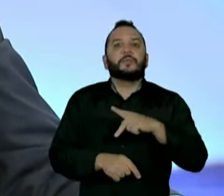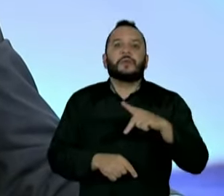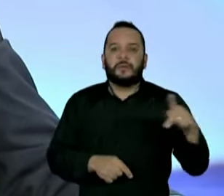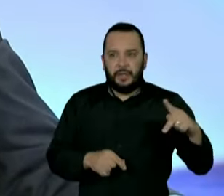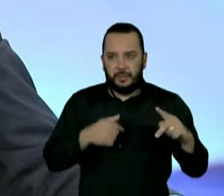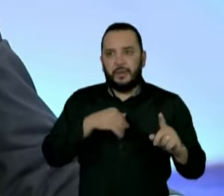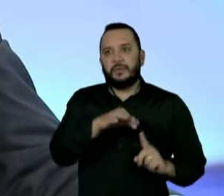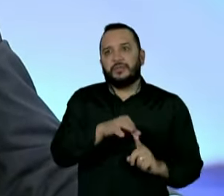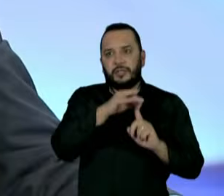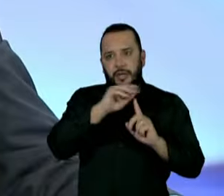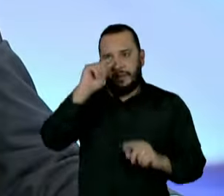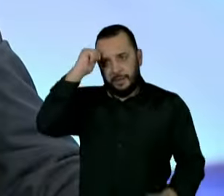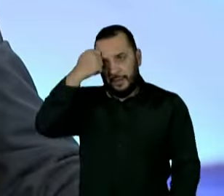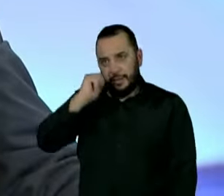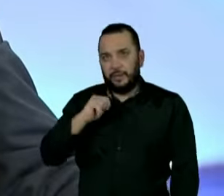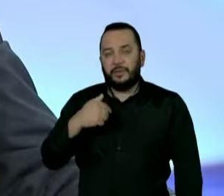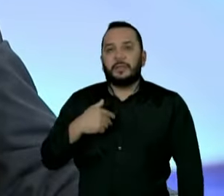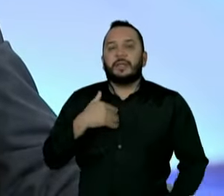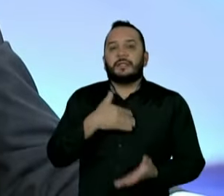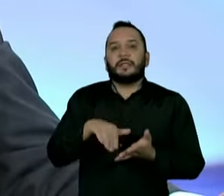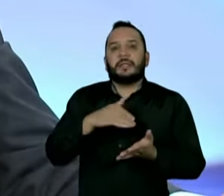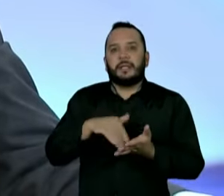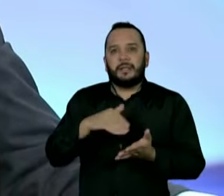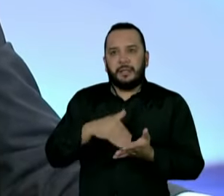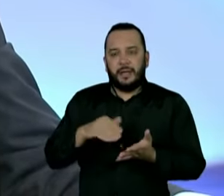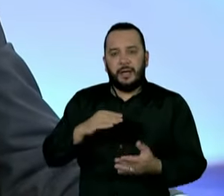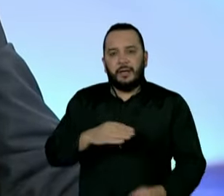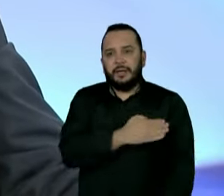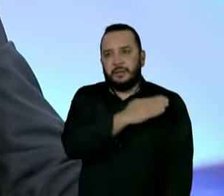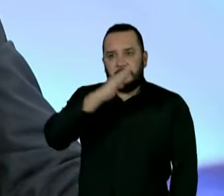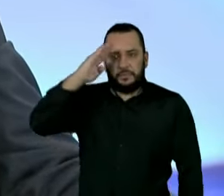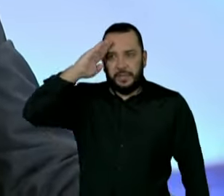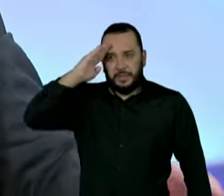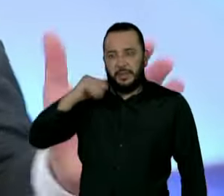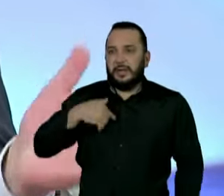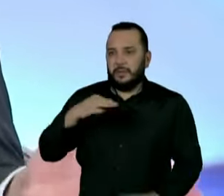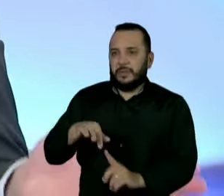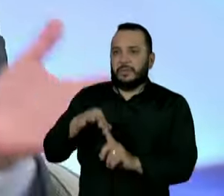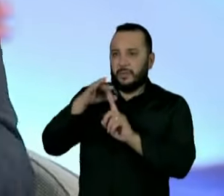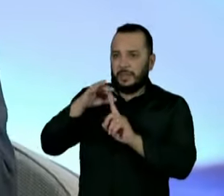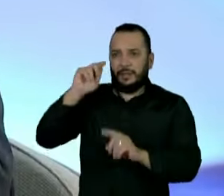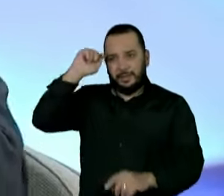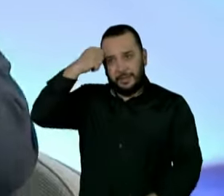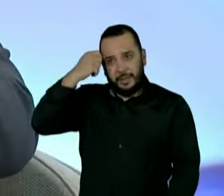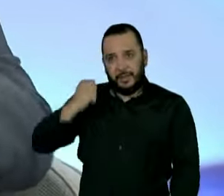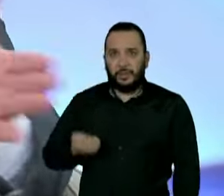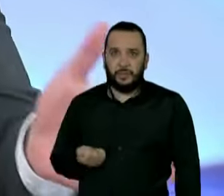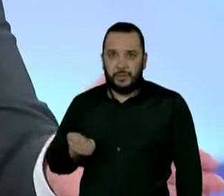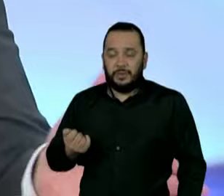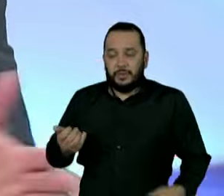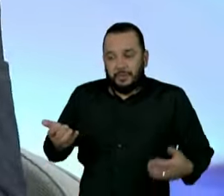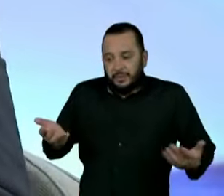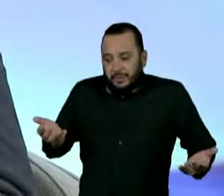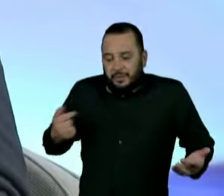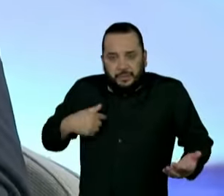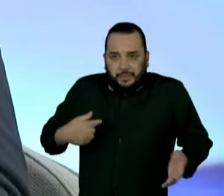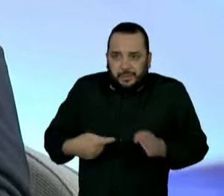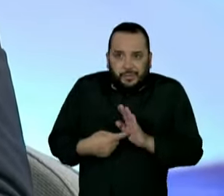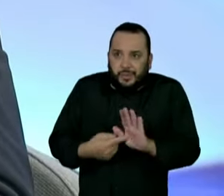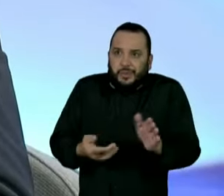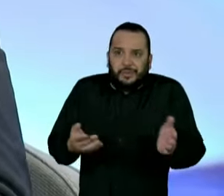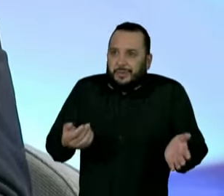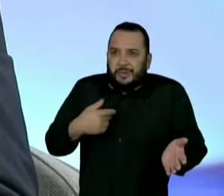uma secretária da Casa Militar, escolhi uma coronel negra. Acho que o comportamento da vida da gente vai dando o tom.